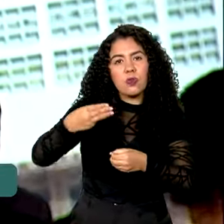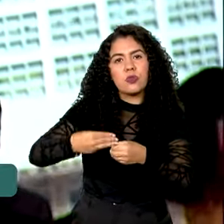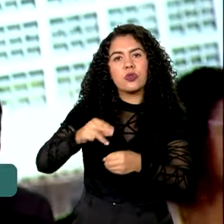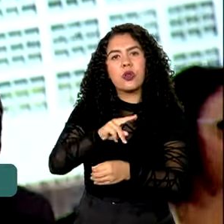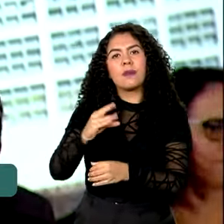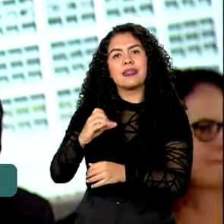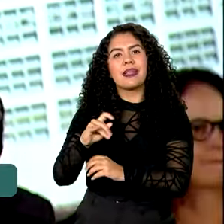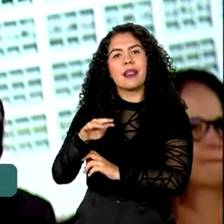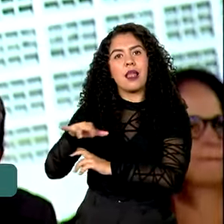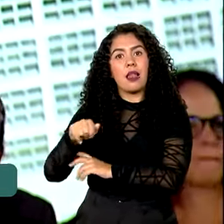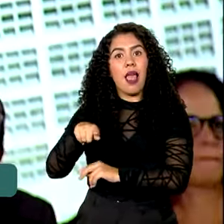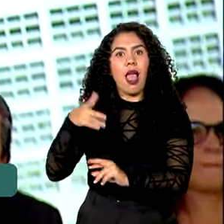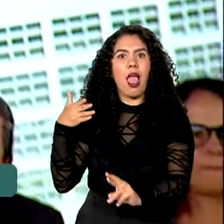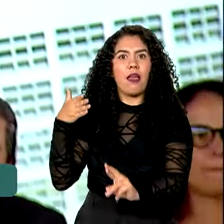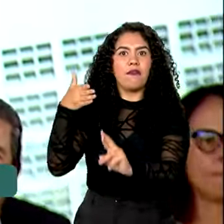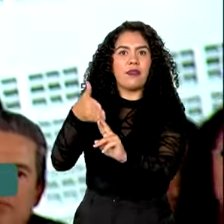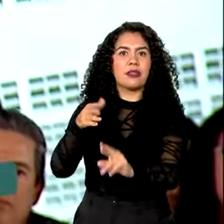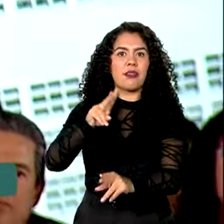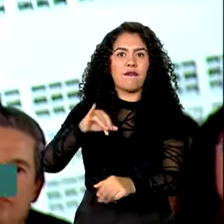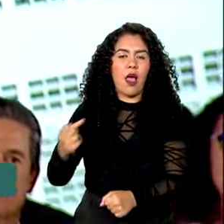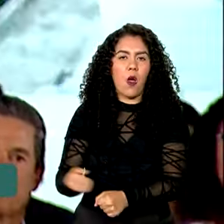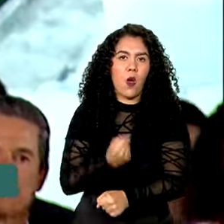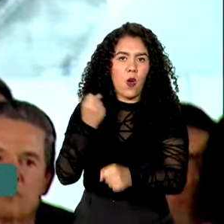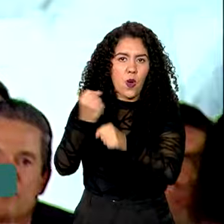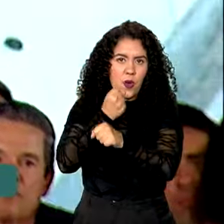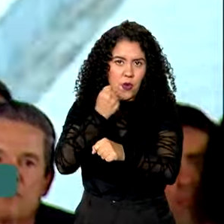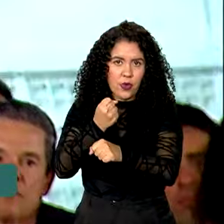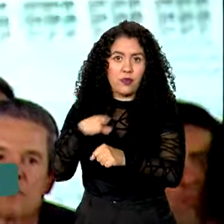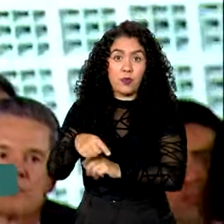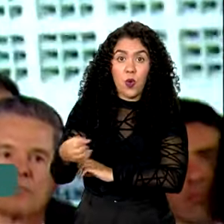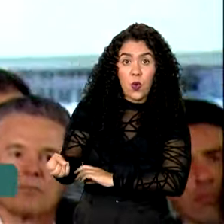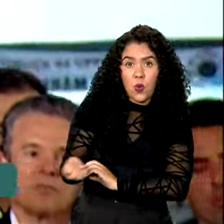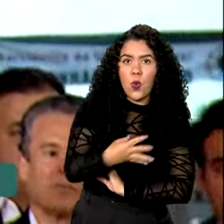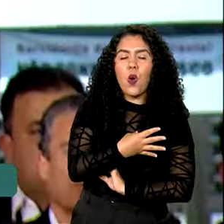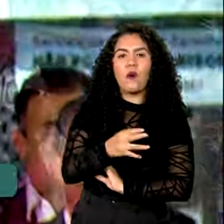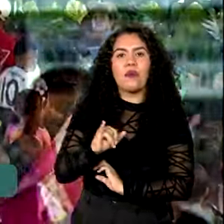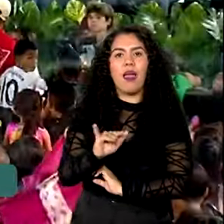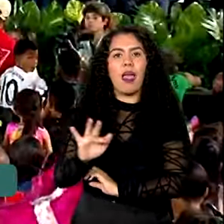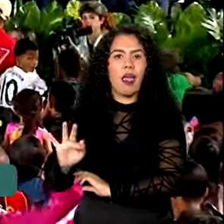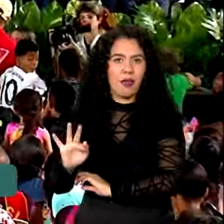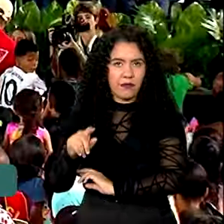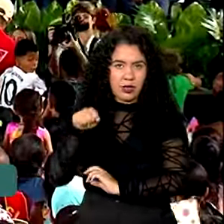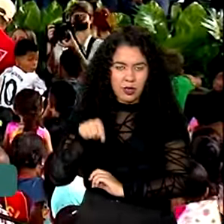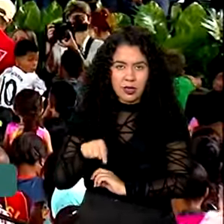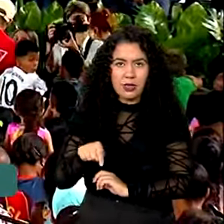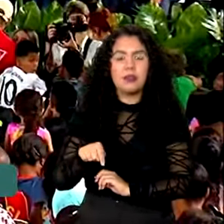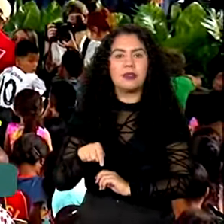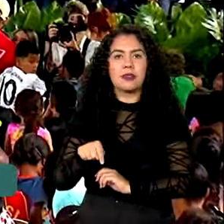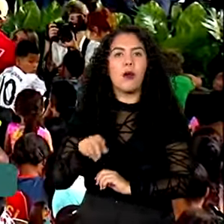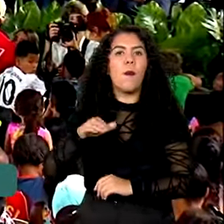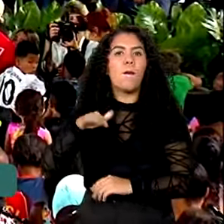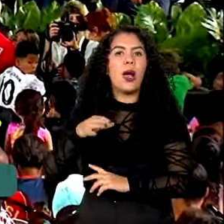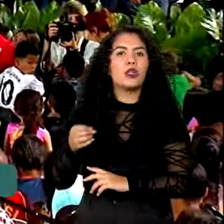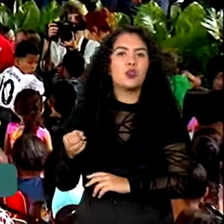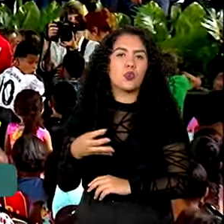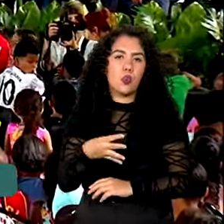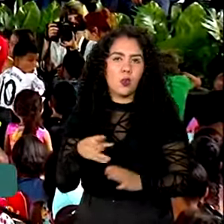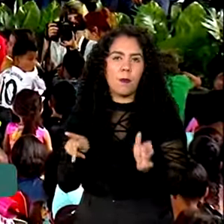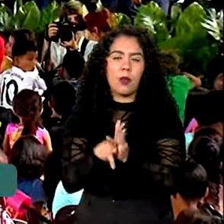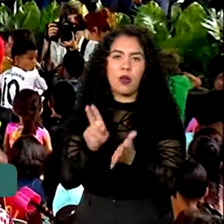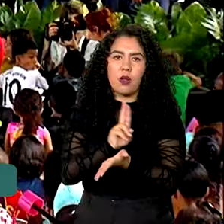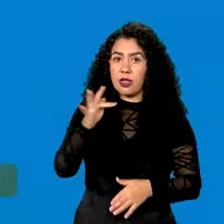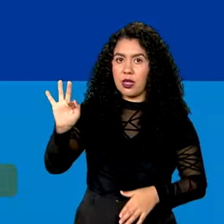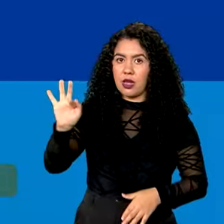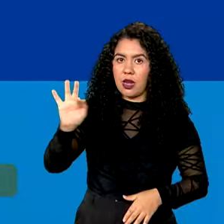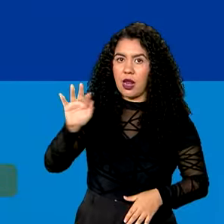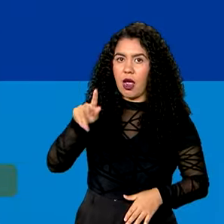referência, será construído para o novo campo de Sertânia, será o mais novo campo da Universidade Federal do